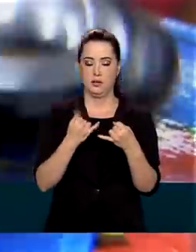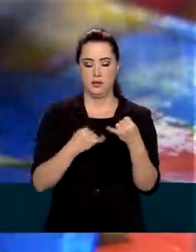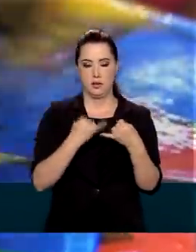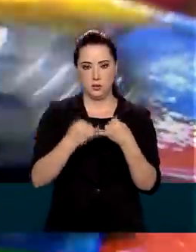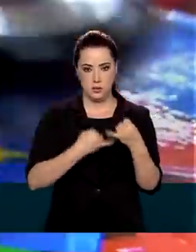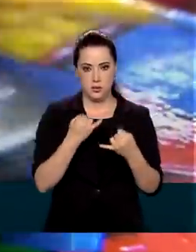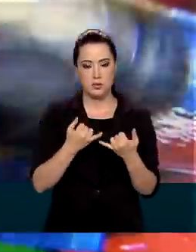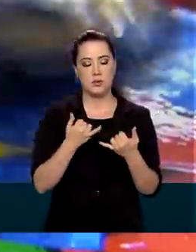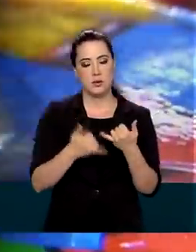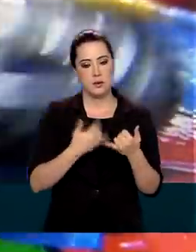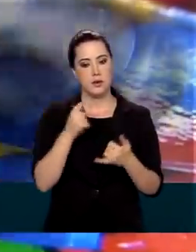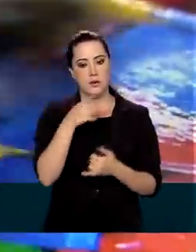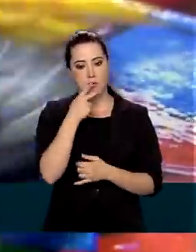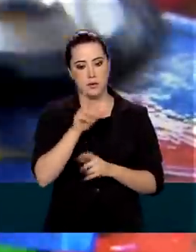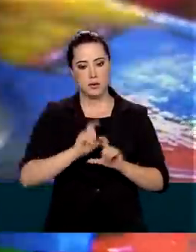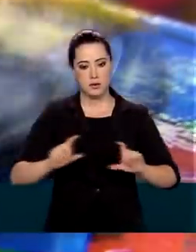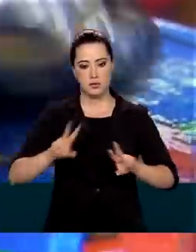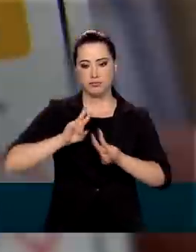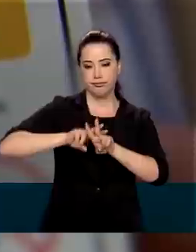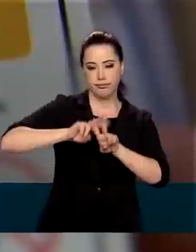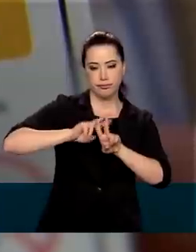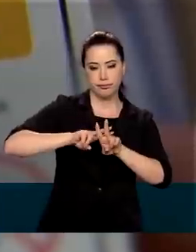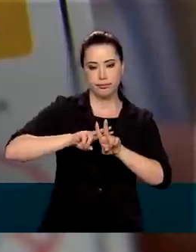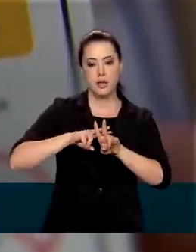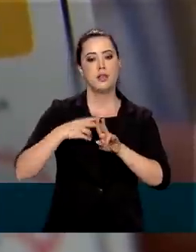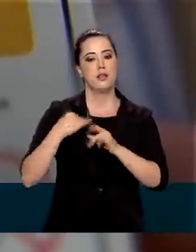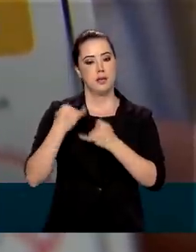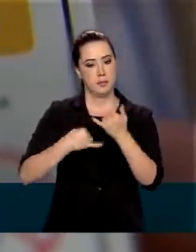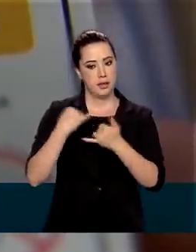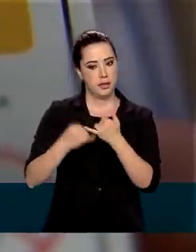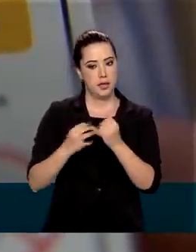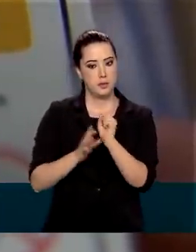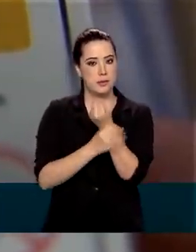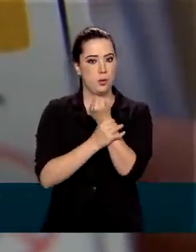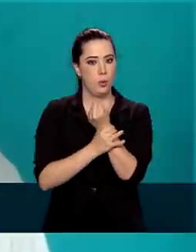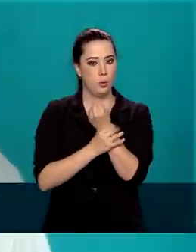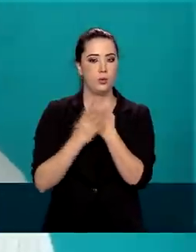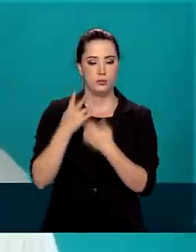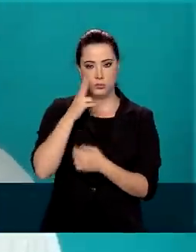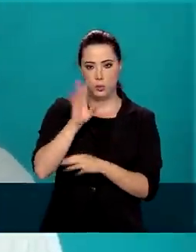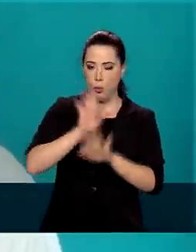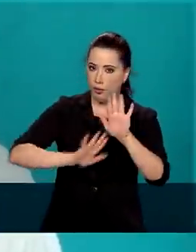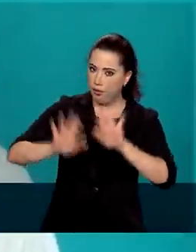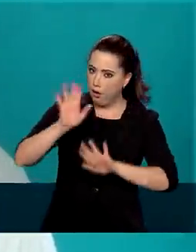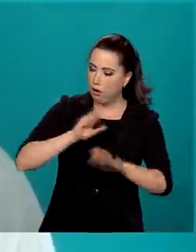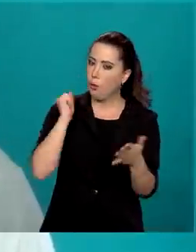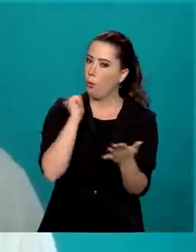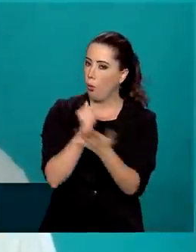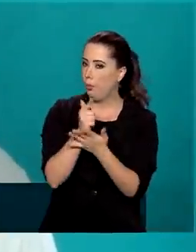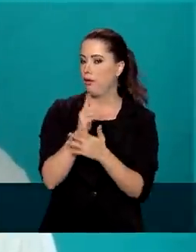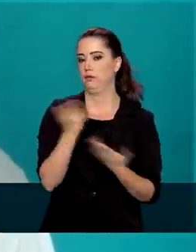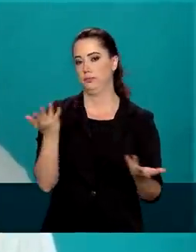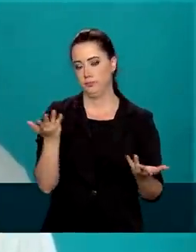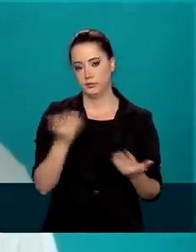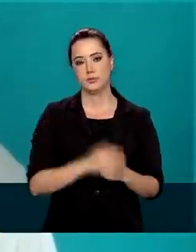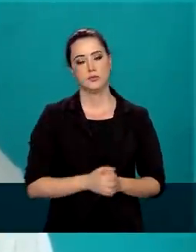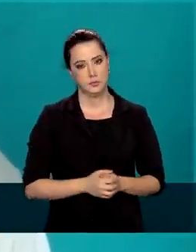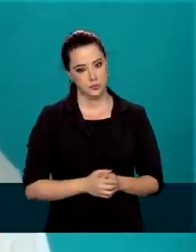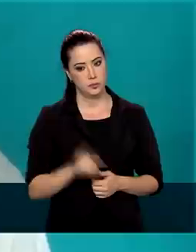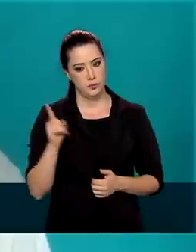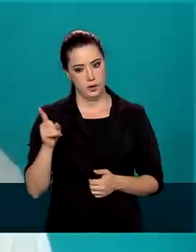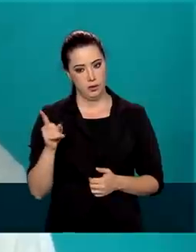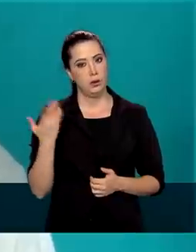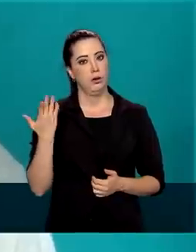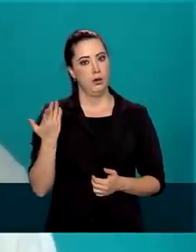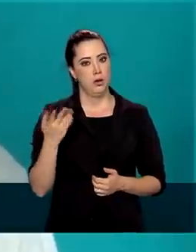hashtag Brinquedo Seguro aconselha cuidado ao fazer a compra. Para o Inmetro, segurança de brinquedos é um assunto